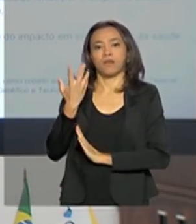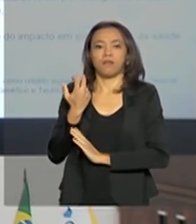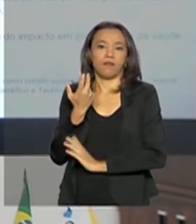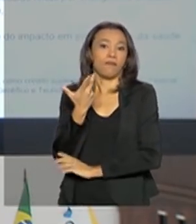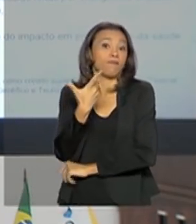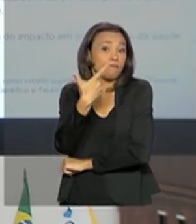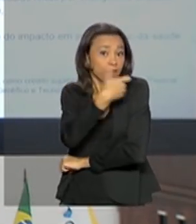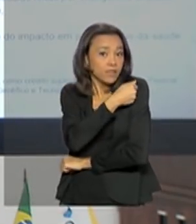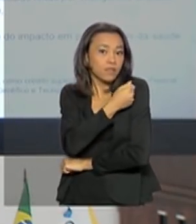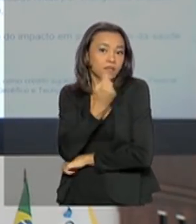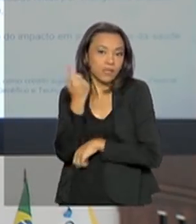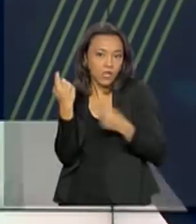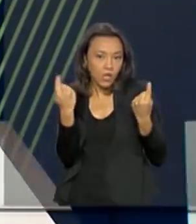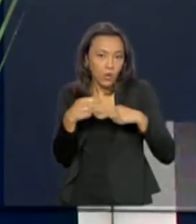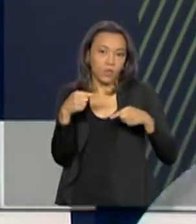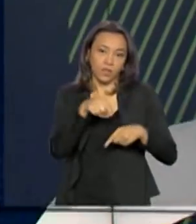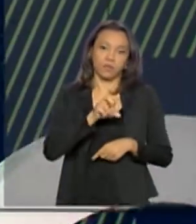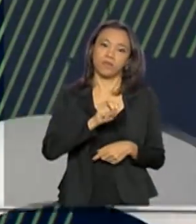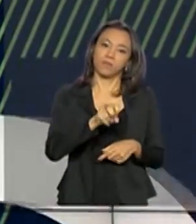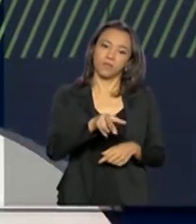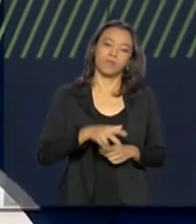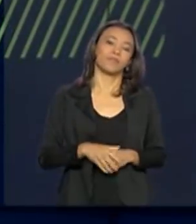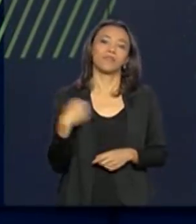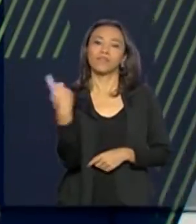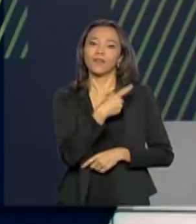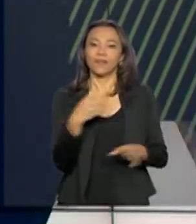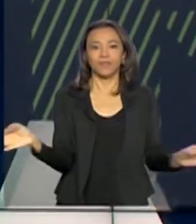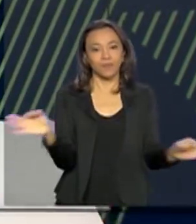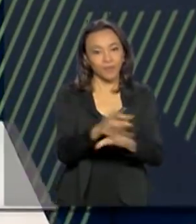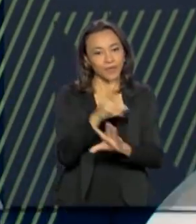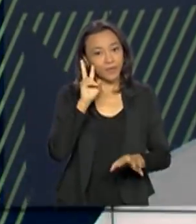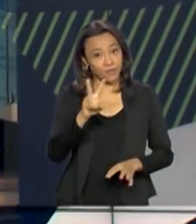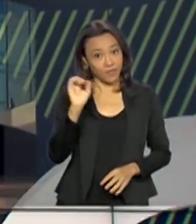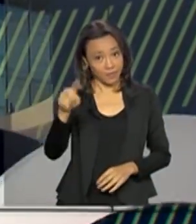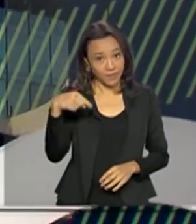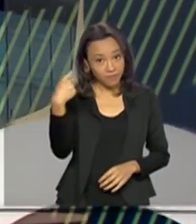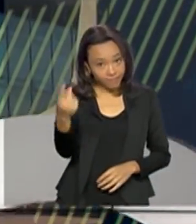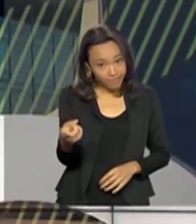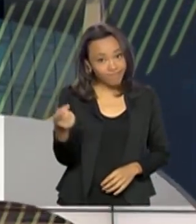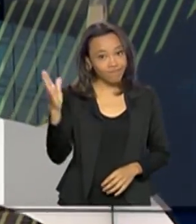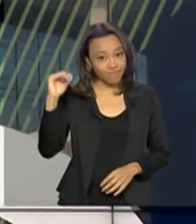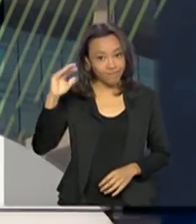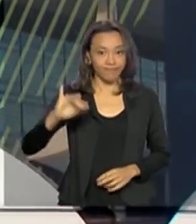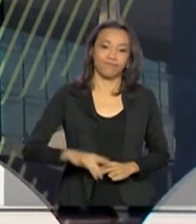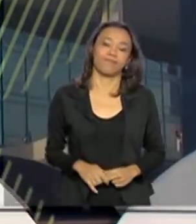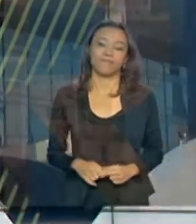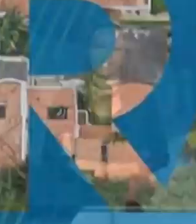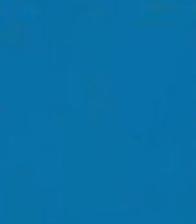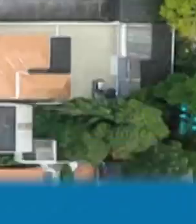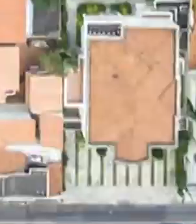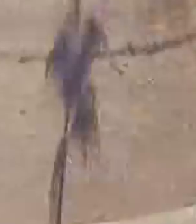também para esses vírus. A gente fica por aqui, nos vemos na próxima edição. Até lá!